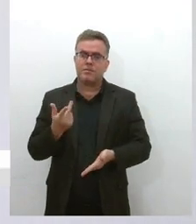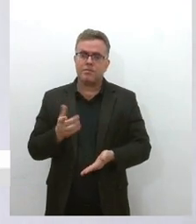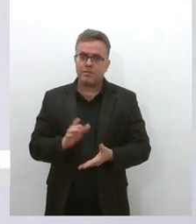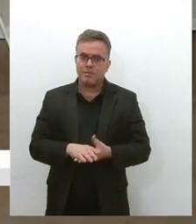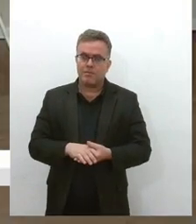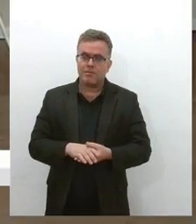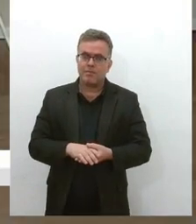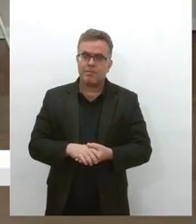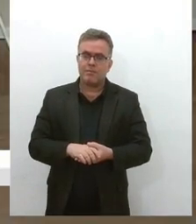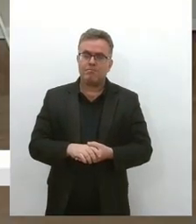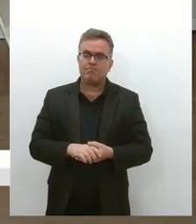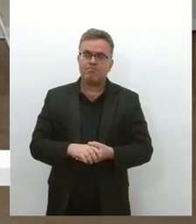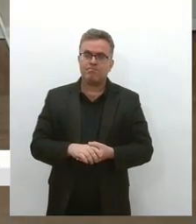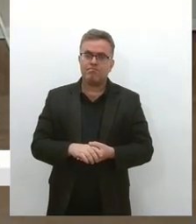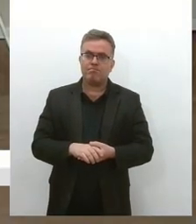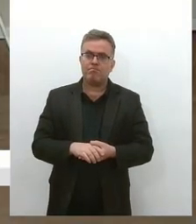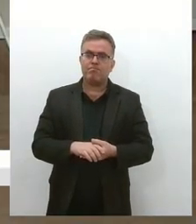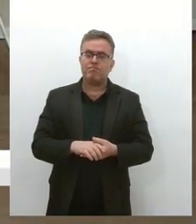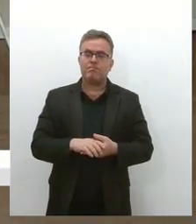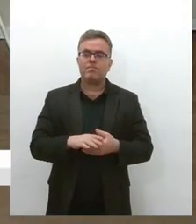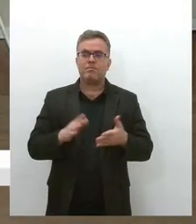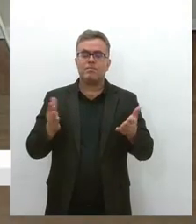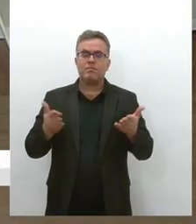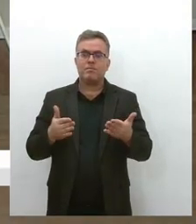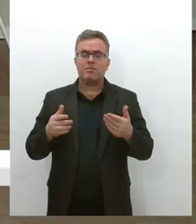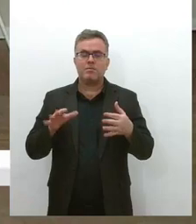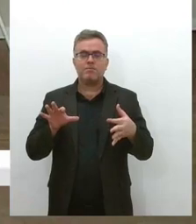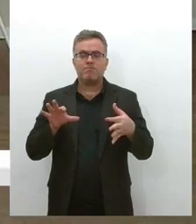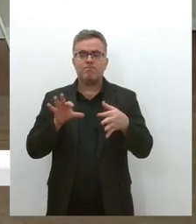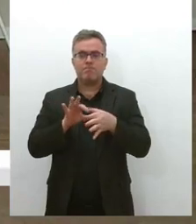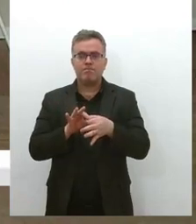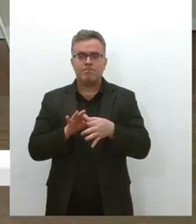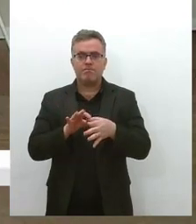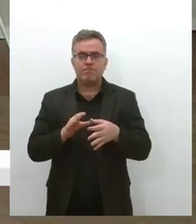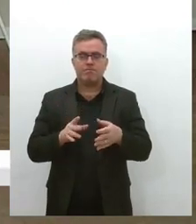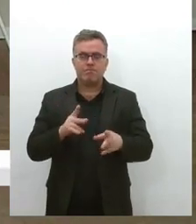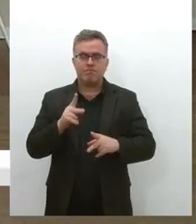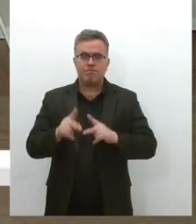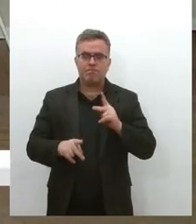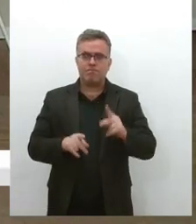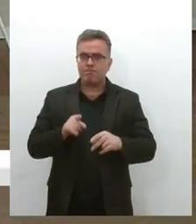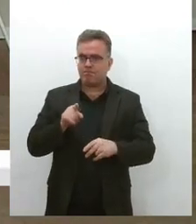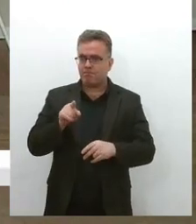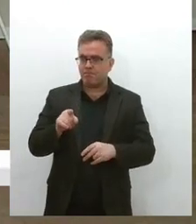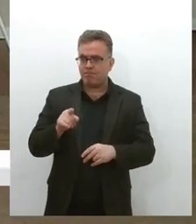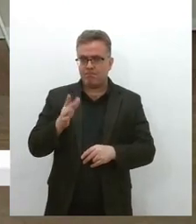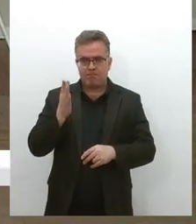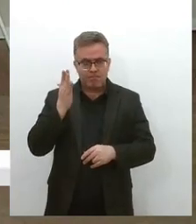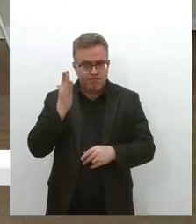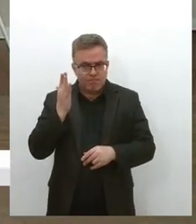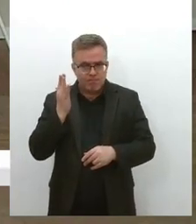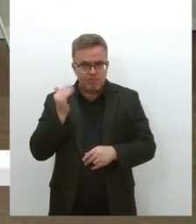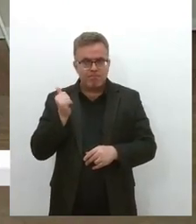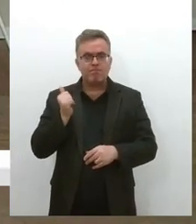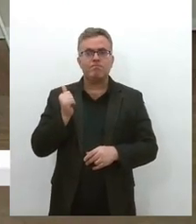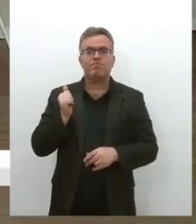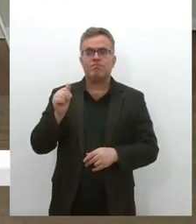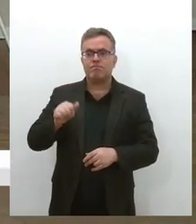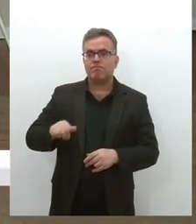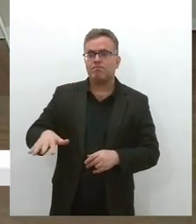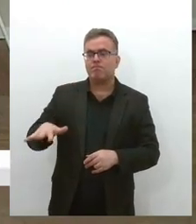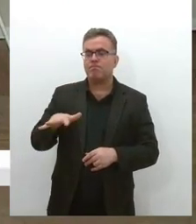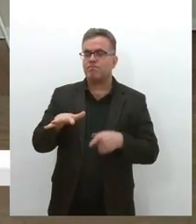Roseli, fazendo uma ponte aí, né, com a população, a gente sabe que a presença das assistentes sociais